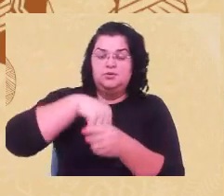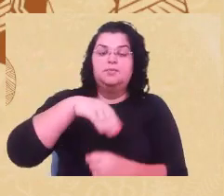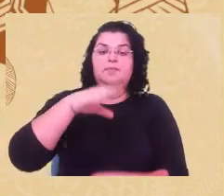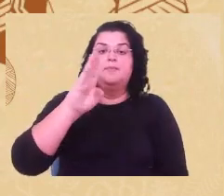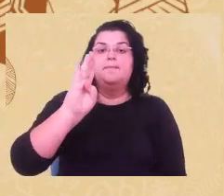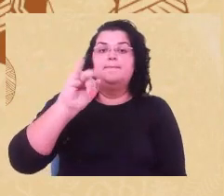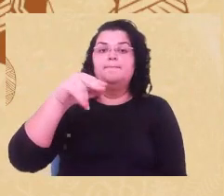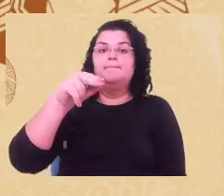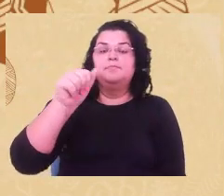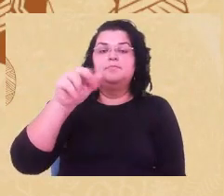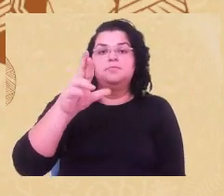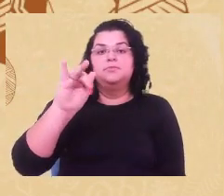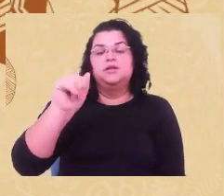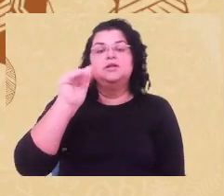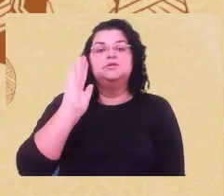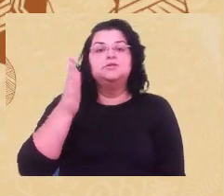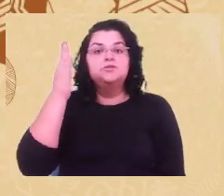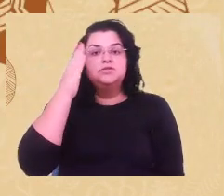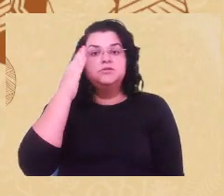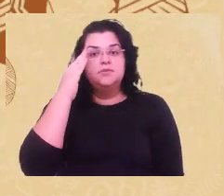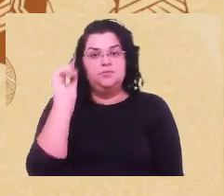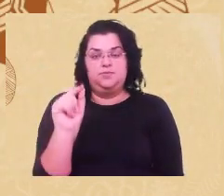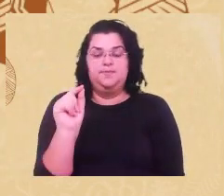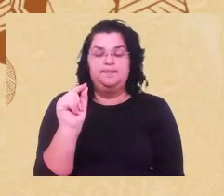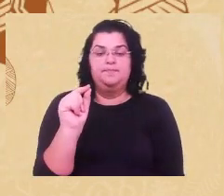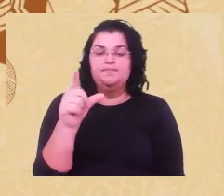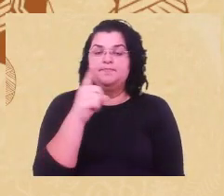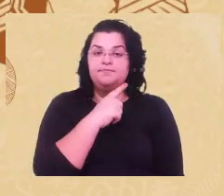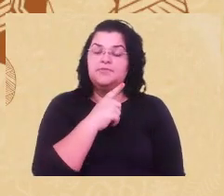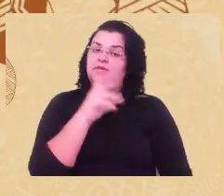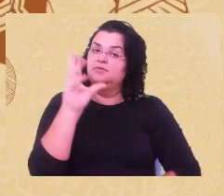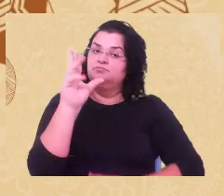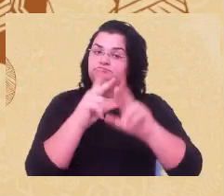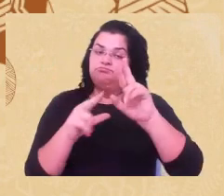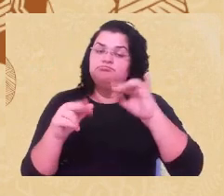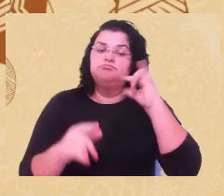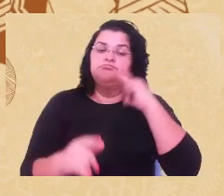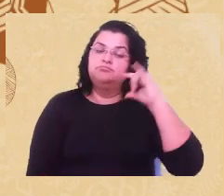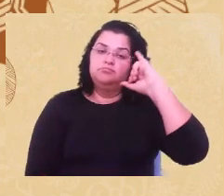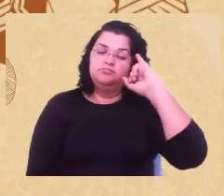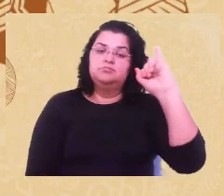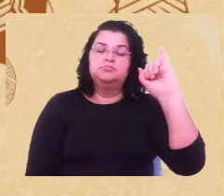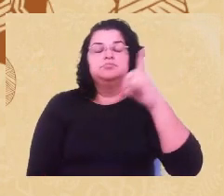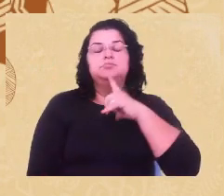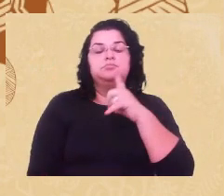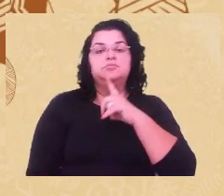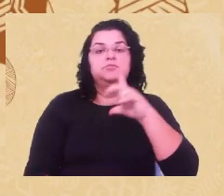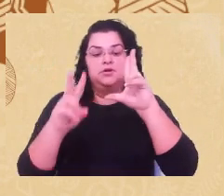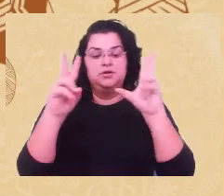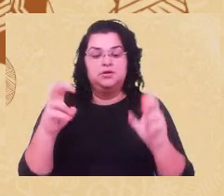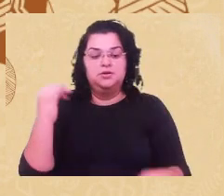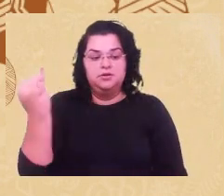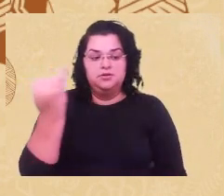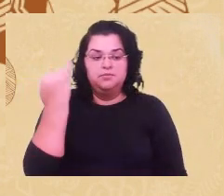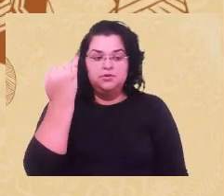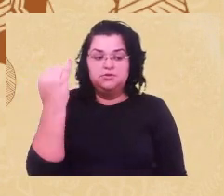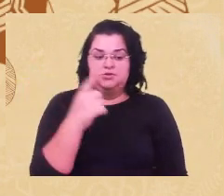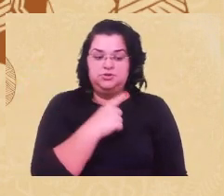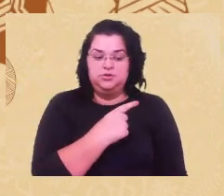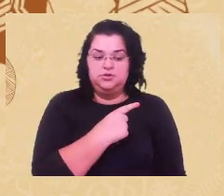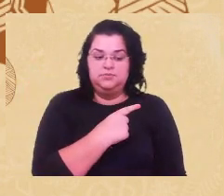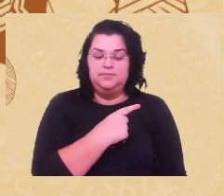isso a gente sabe que há diversas intenções nesta chave. E esse binarismo